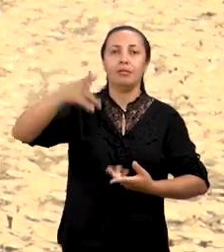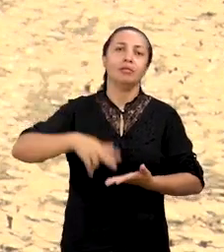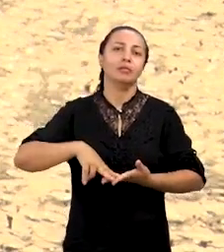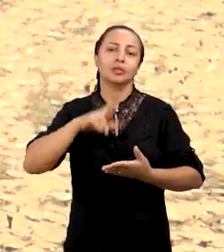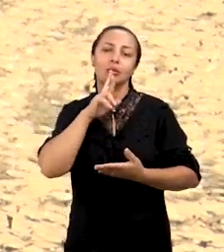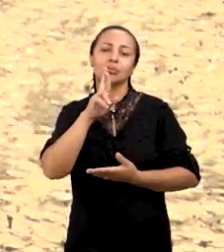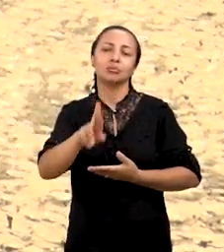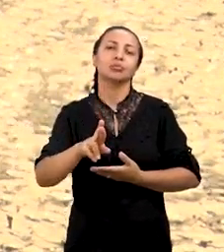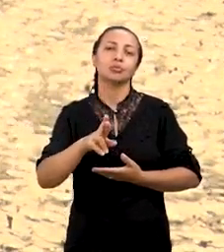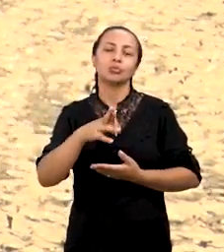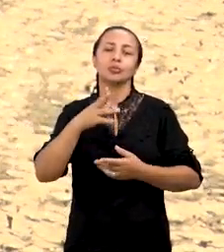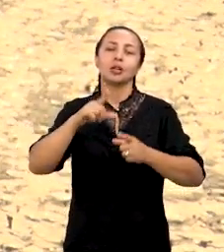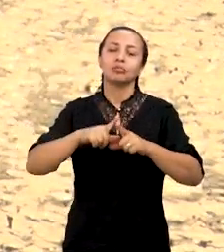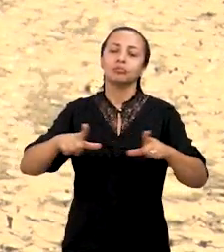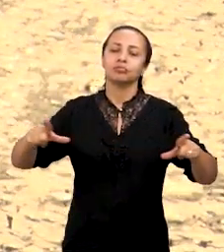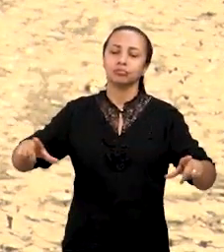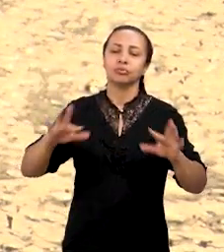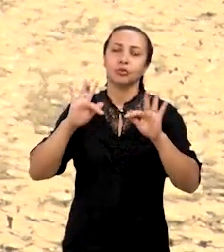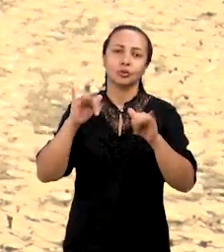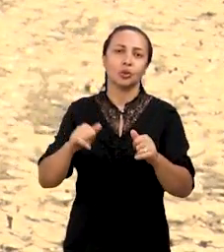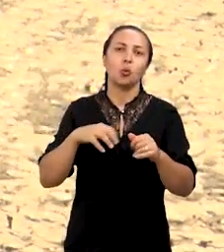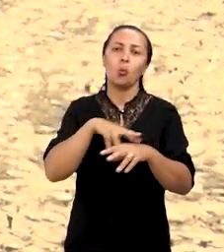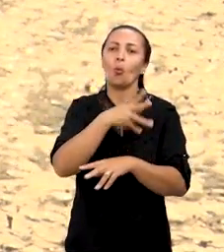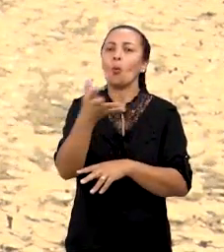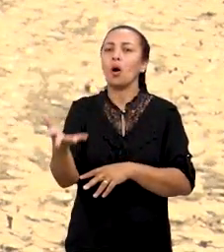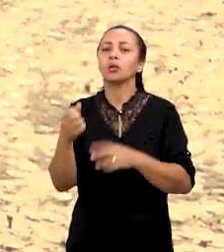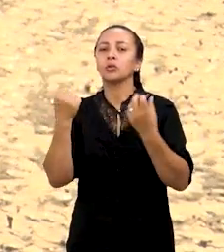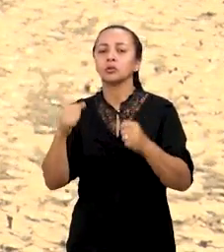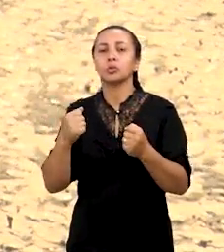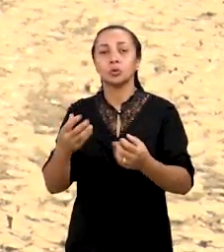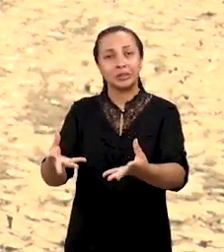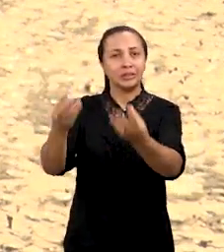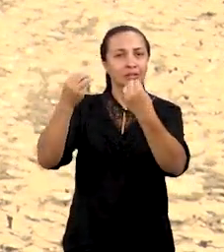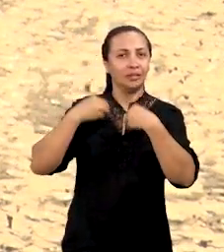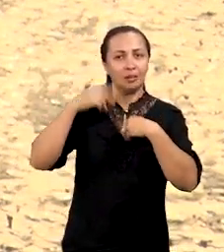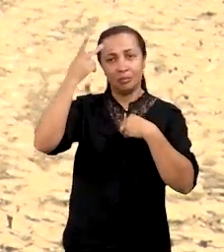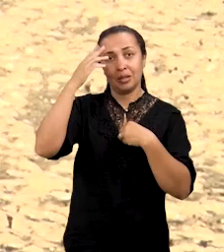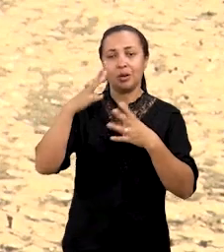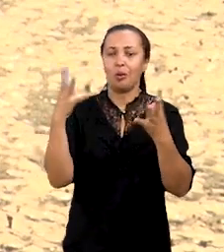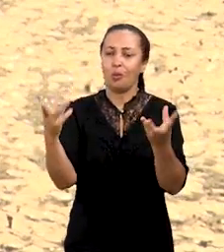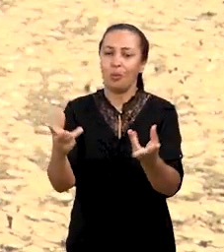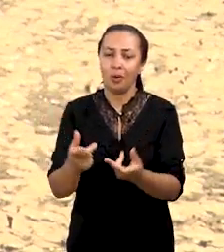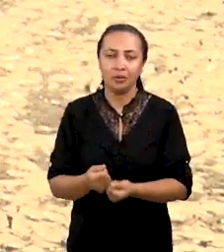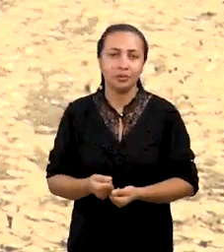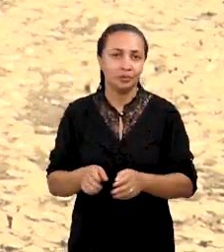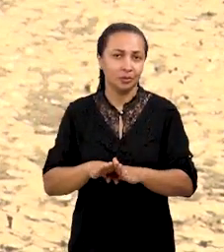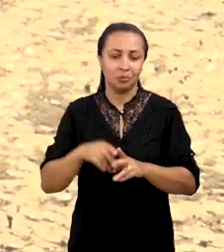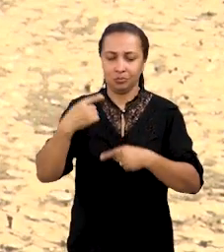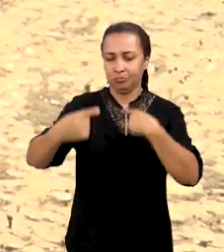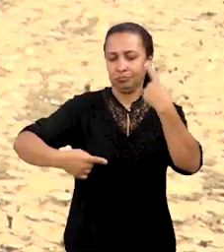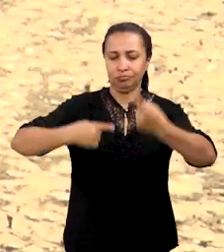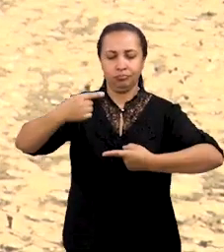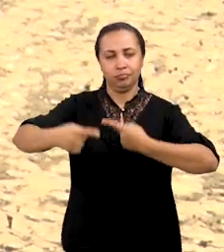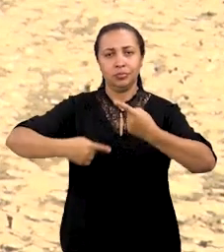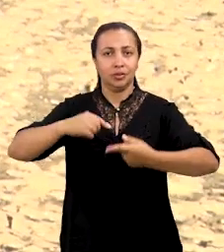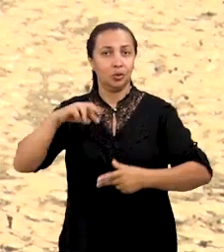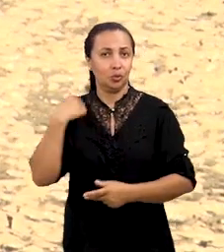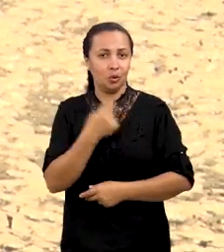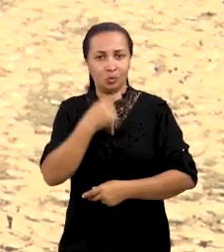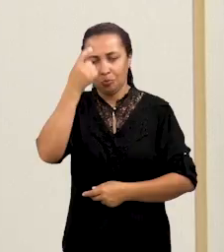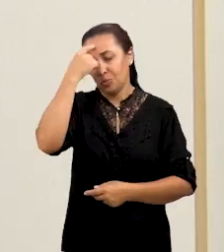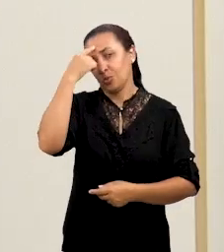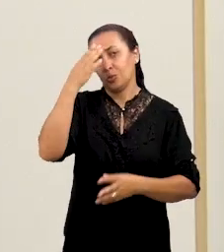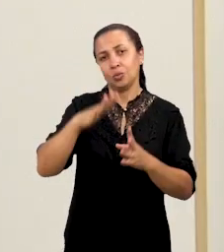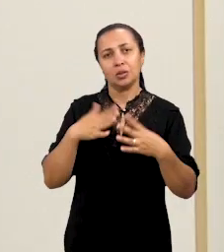resultado desse perfil longitudinal. O quanto ele pode nos fornecer, em termos de qualidade, ao rolamento. A gente pensou,